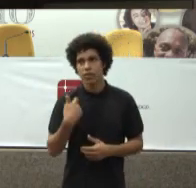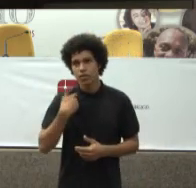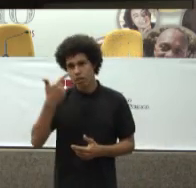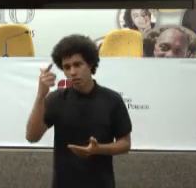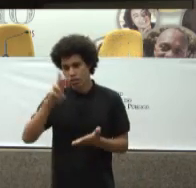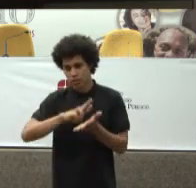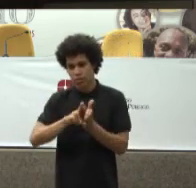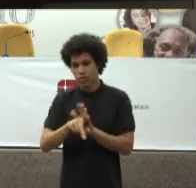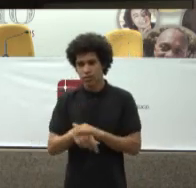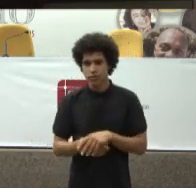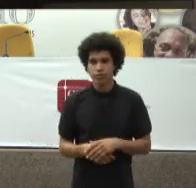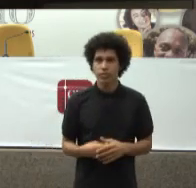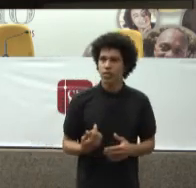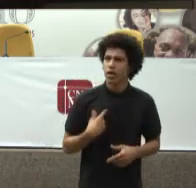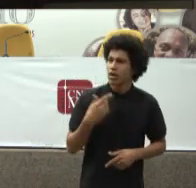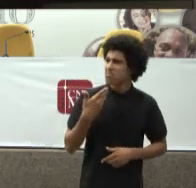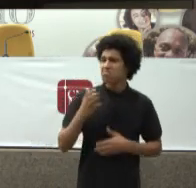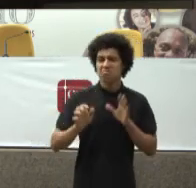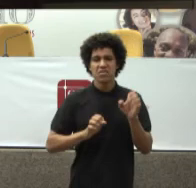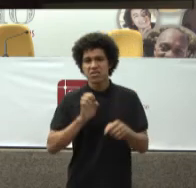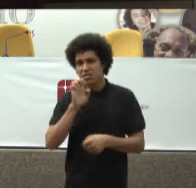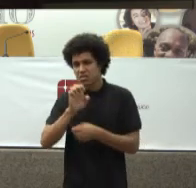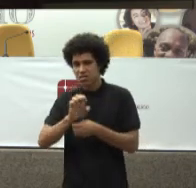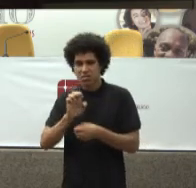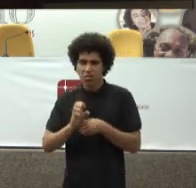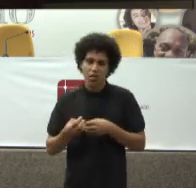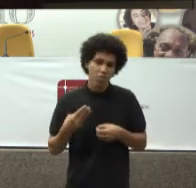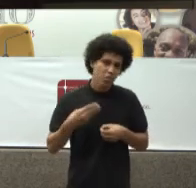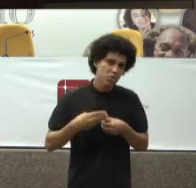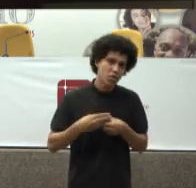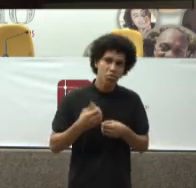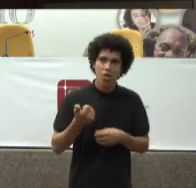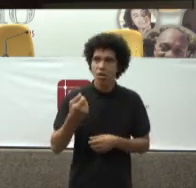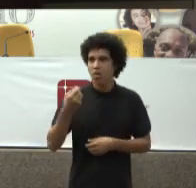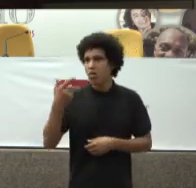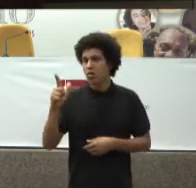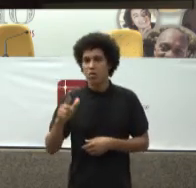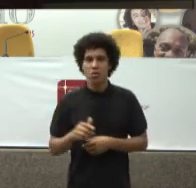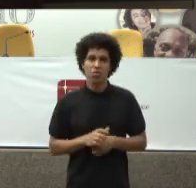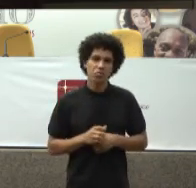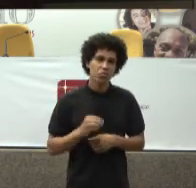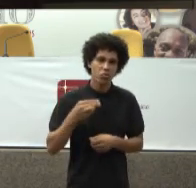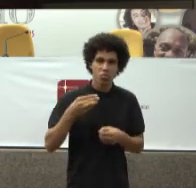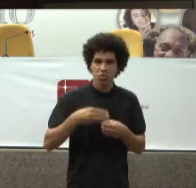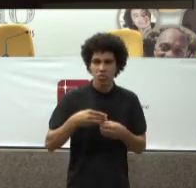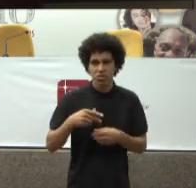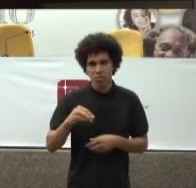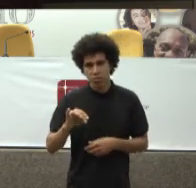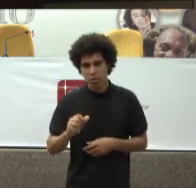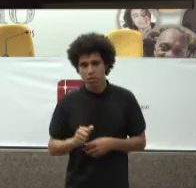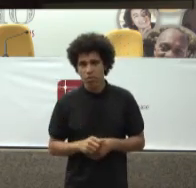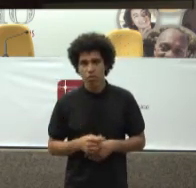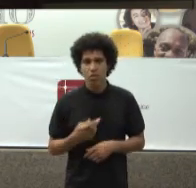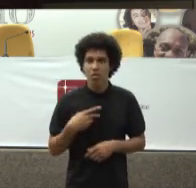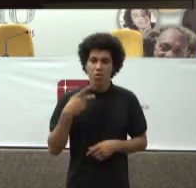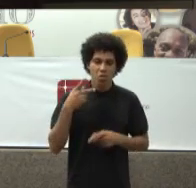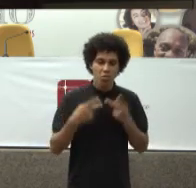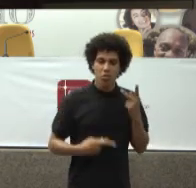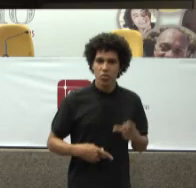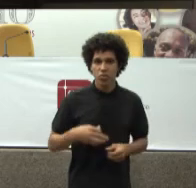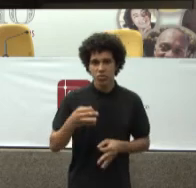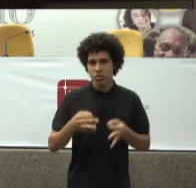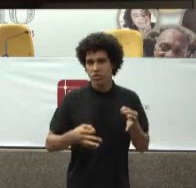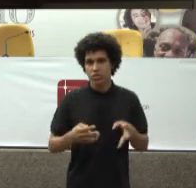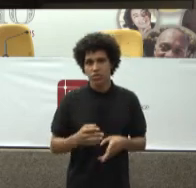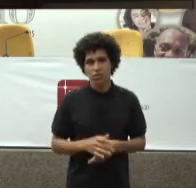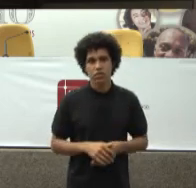Às vezes municipal Às vezes estadual Às vezes inclusive Representantes federais Defensores públicos Promotores de justiça Para resolver a situação